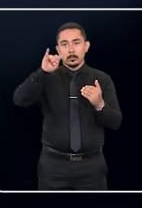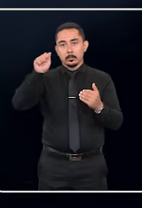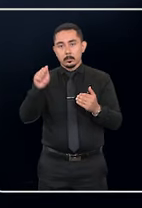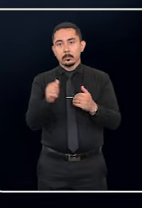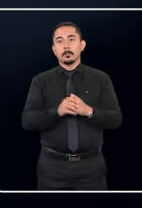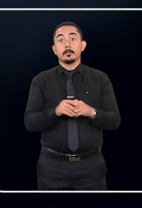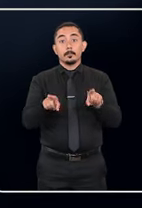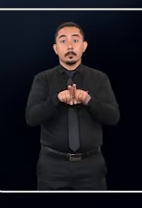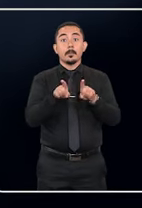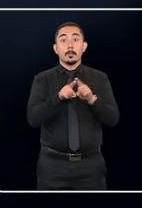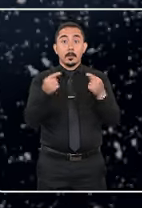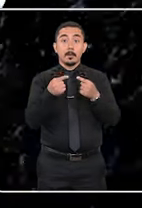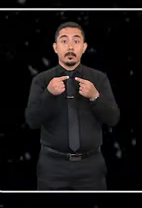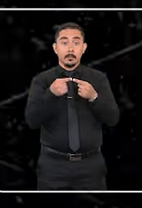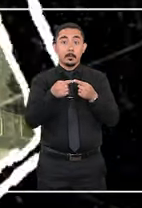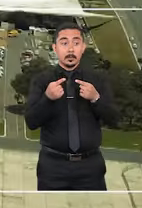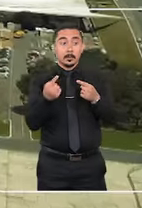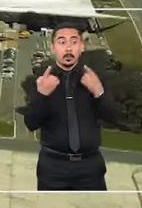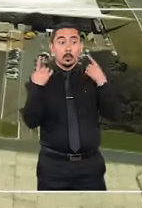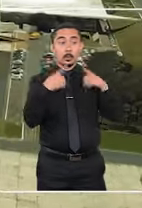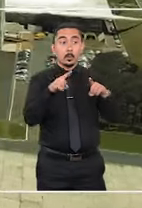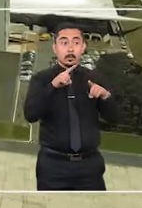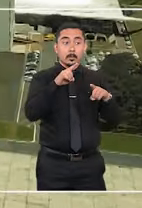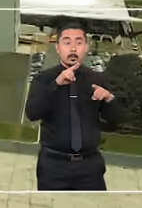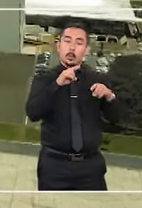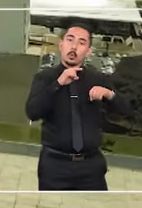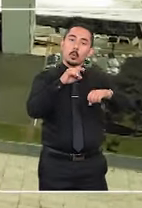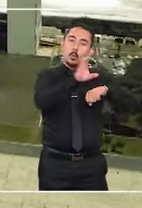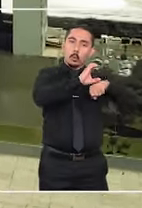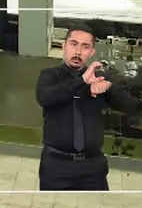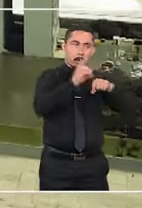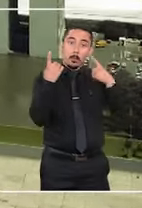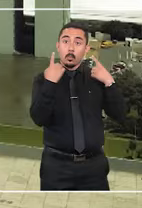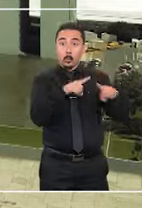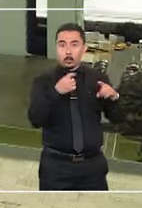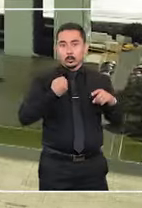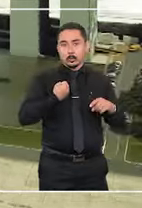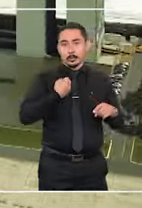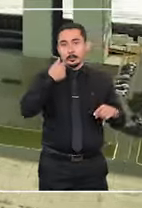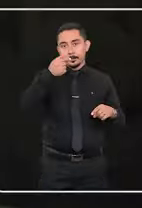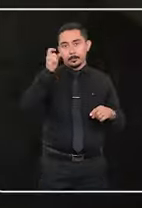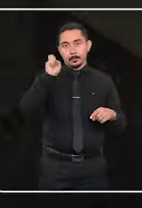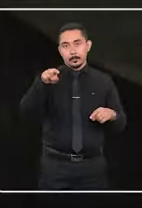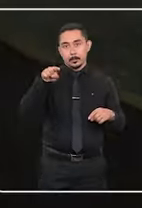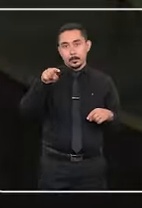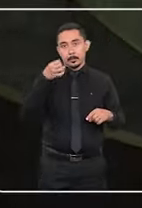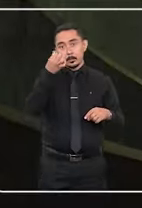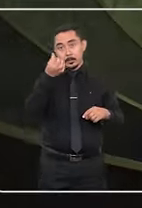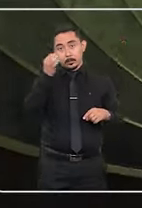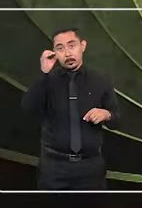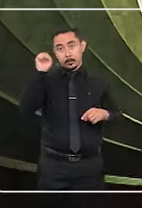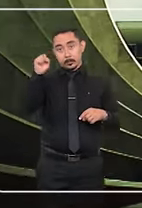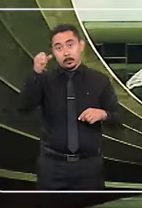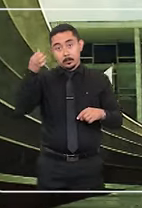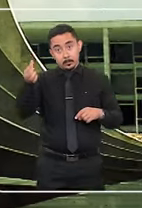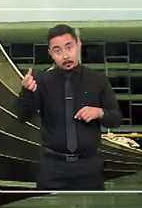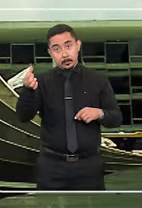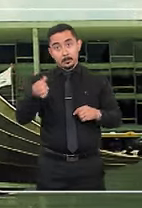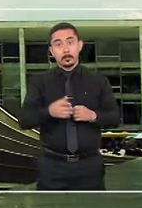com base na Convenção de Haia também é alvo da Ação Direta de Inconstitucionalidade de número 7